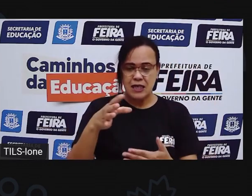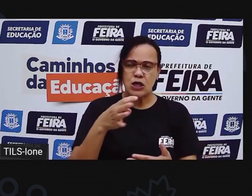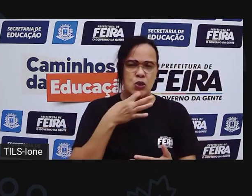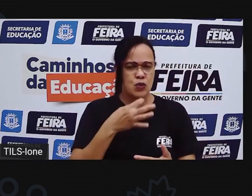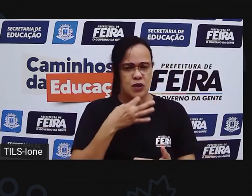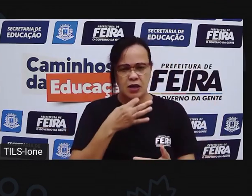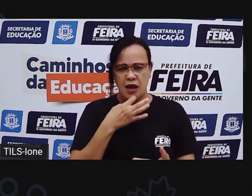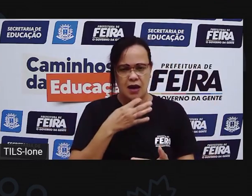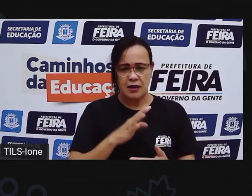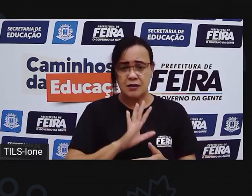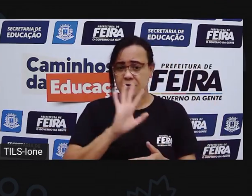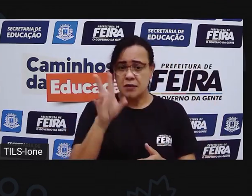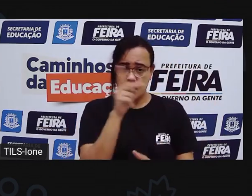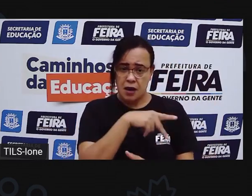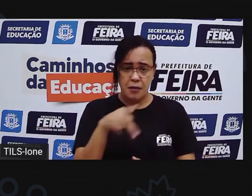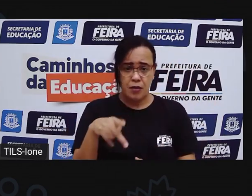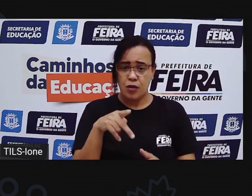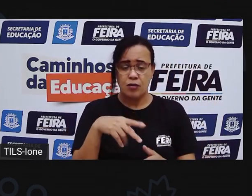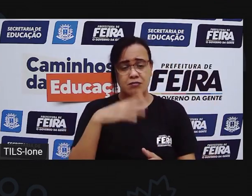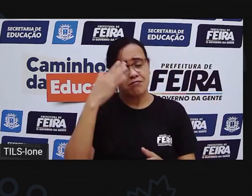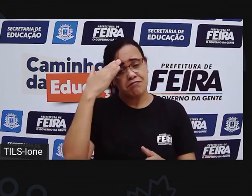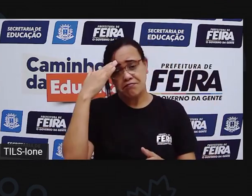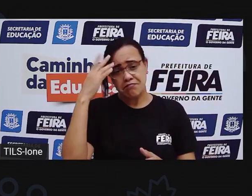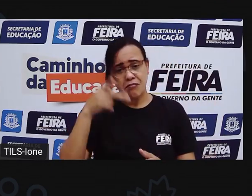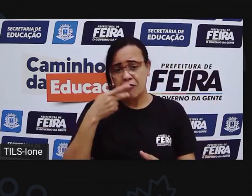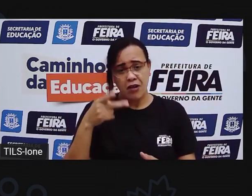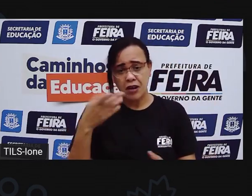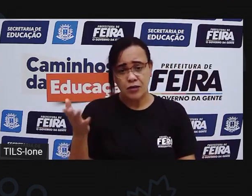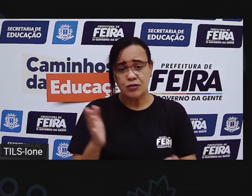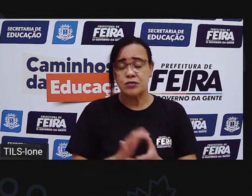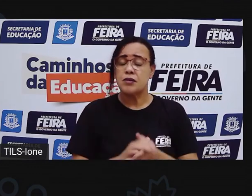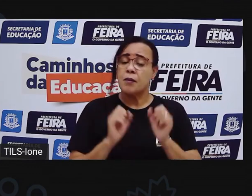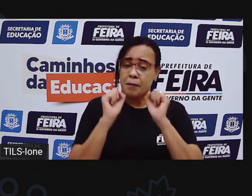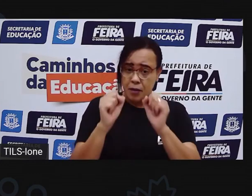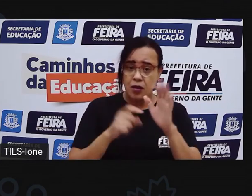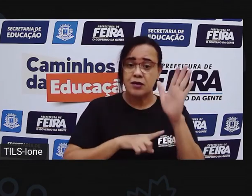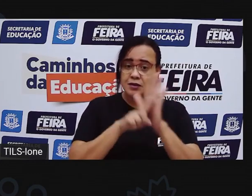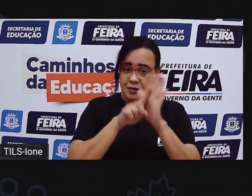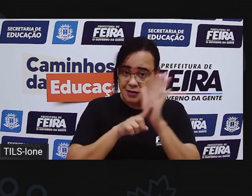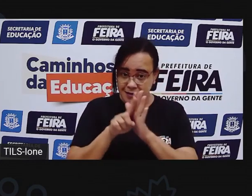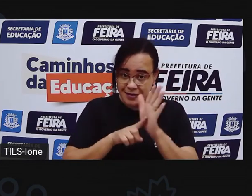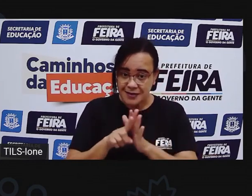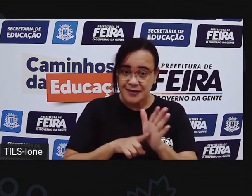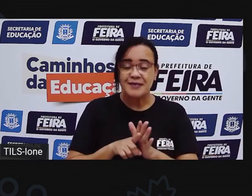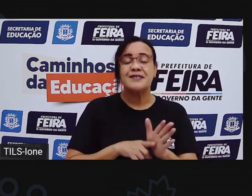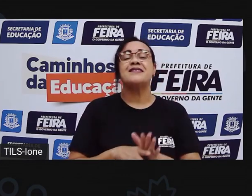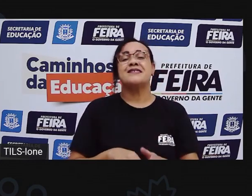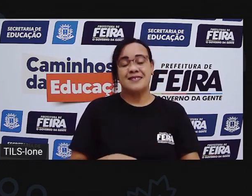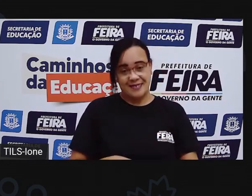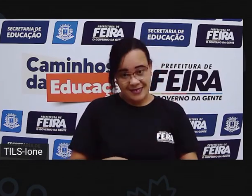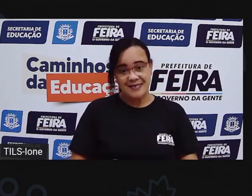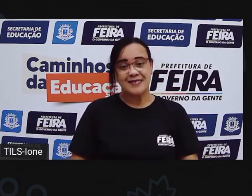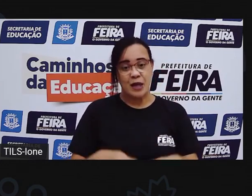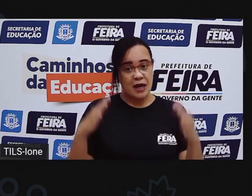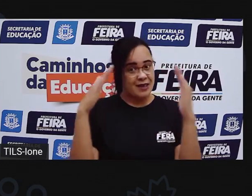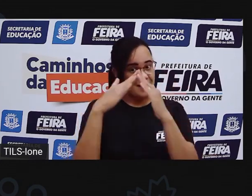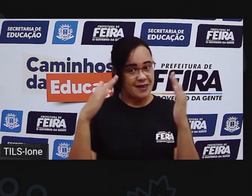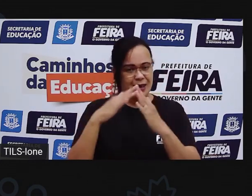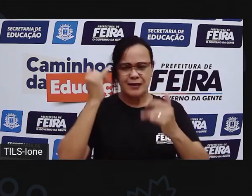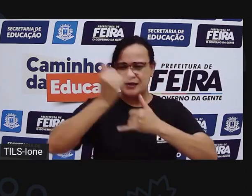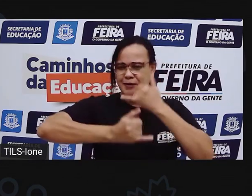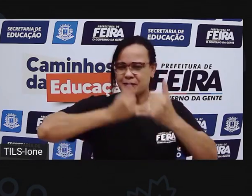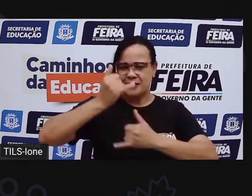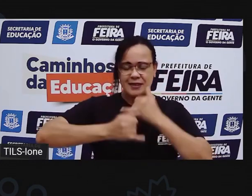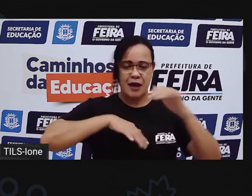mas que a plana falou, né? E aí, você fazer esse tipo de pesquisa e jogar, né? Se divertir aí com a bola, né? Na sua casa, brincar,